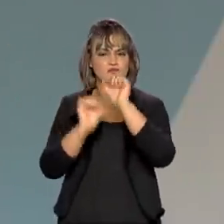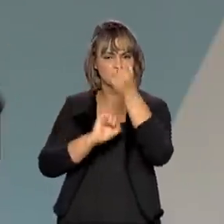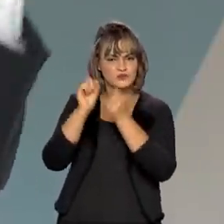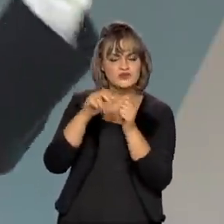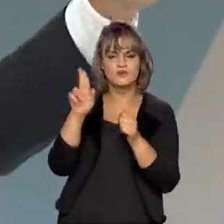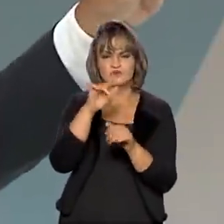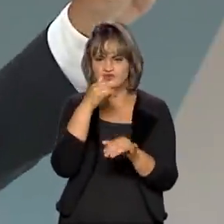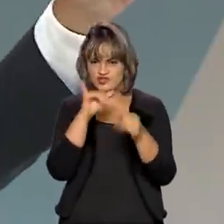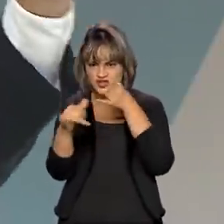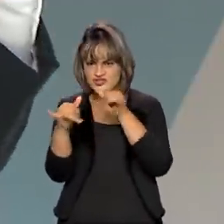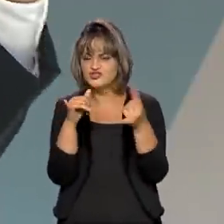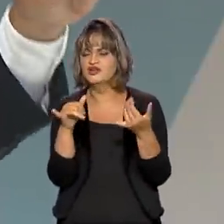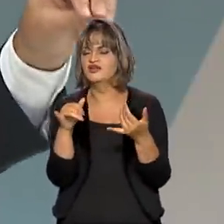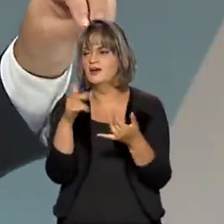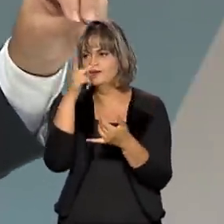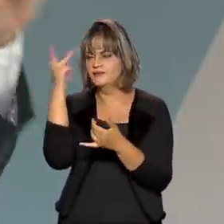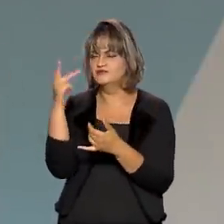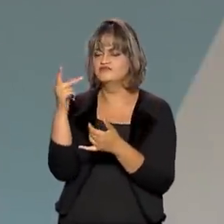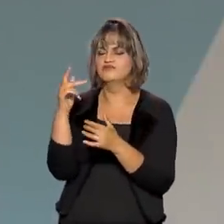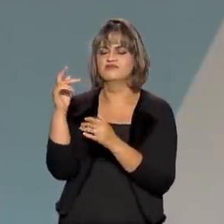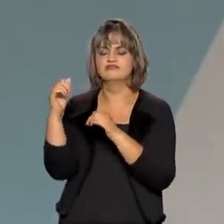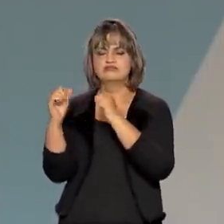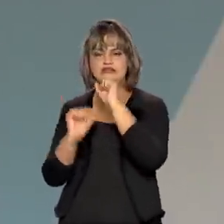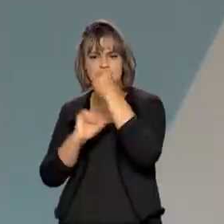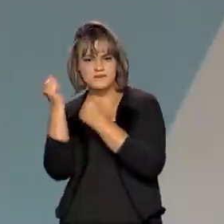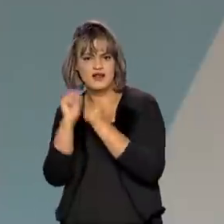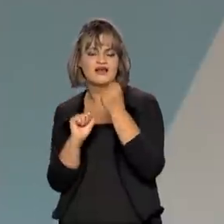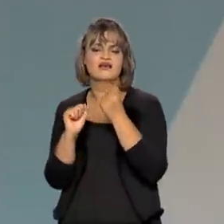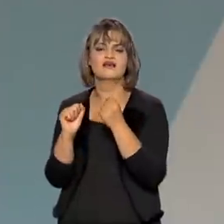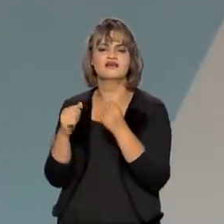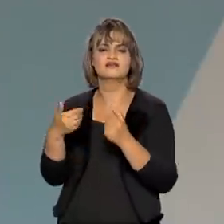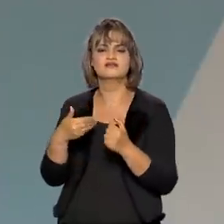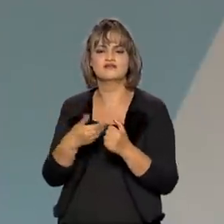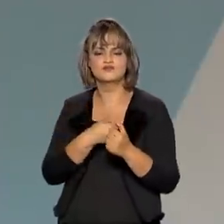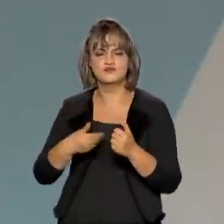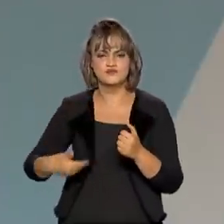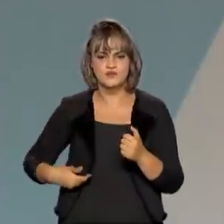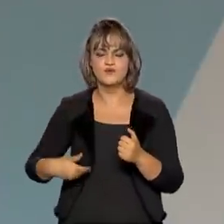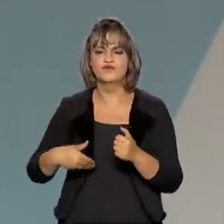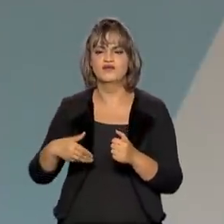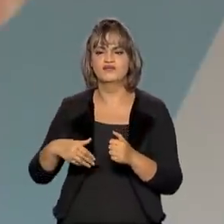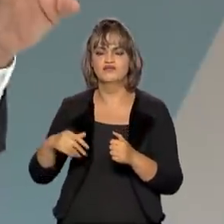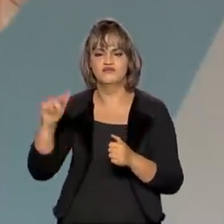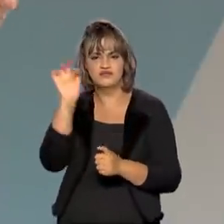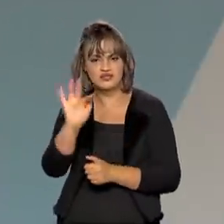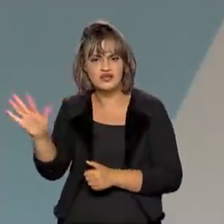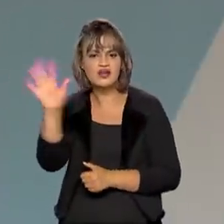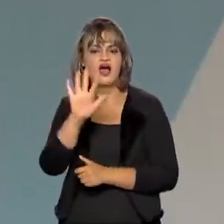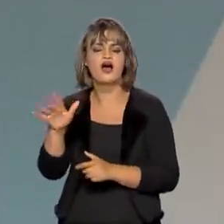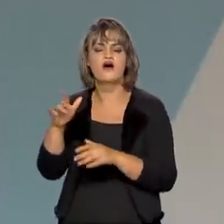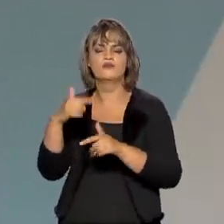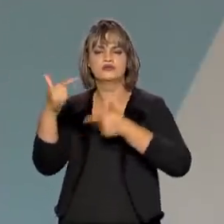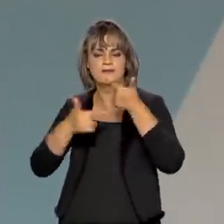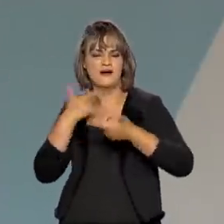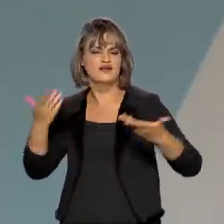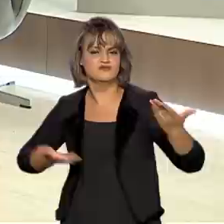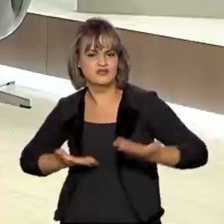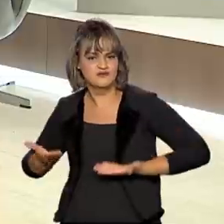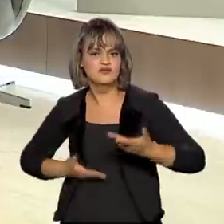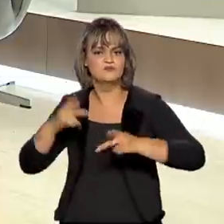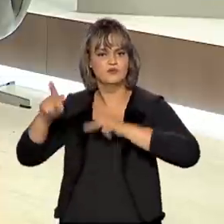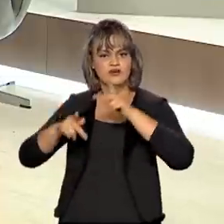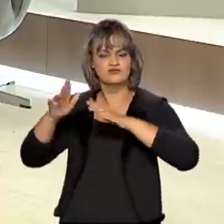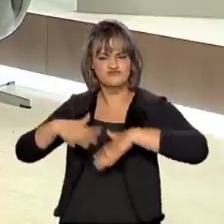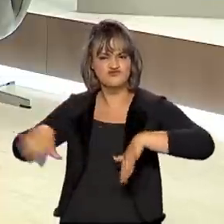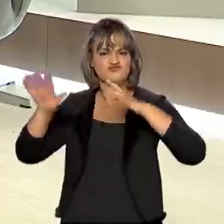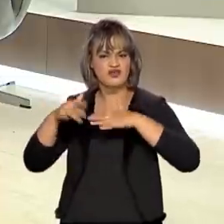consumo de energia. Grandes consumidores, indústria, o governo federal e consumidores cativos, comércios, serviços e a população